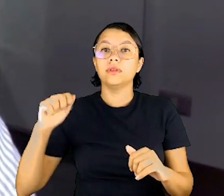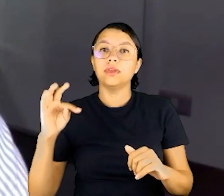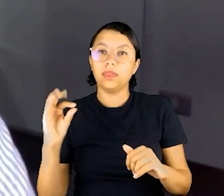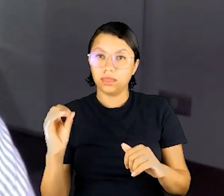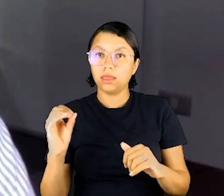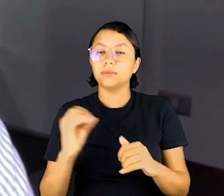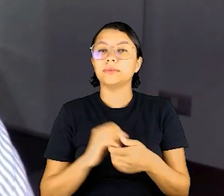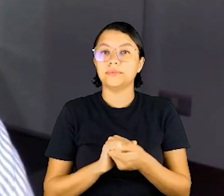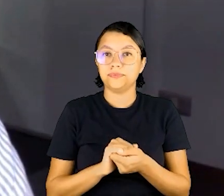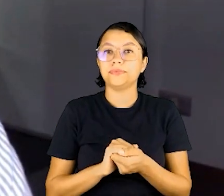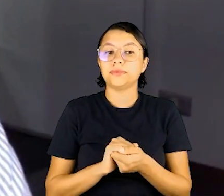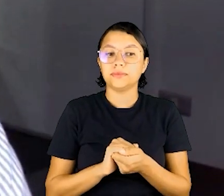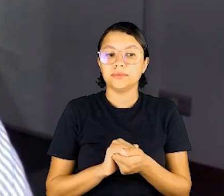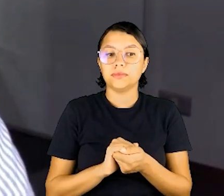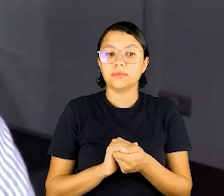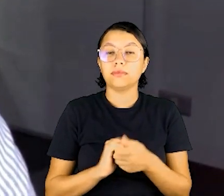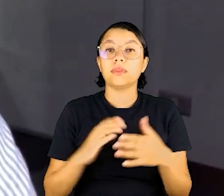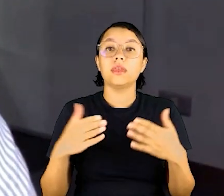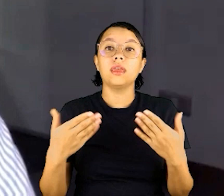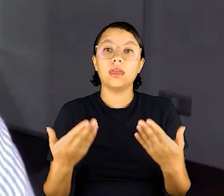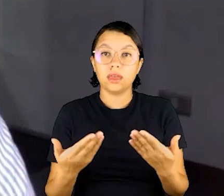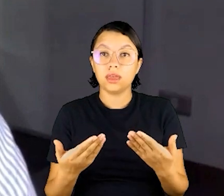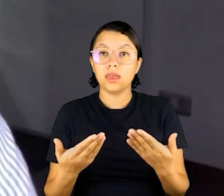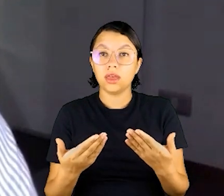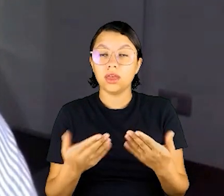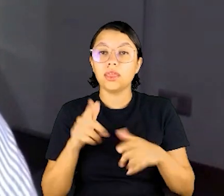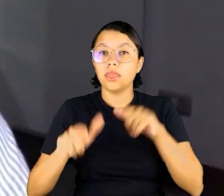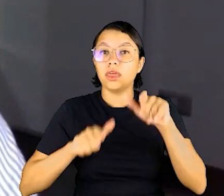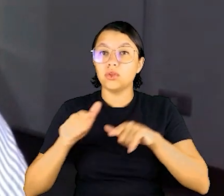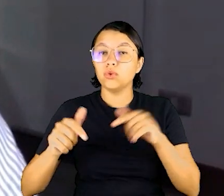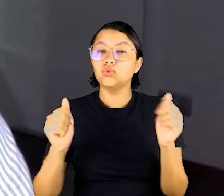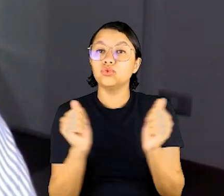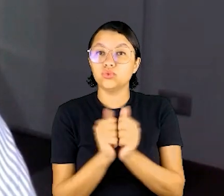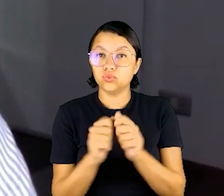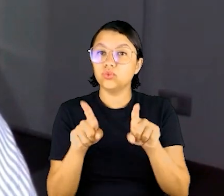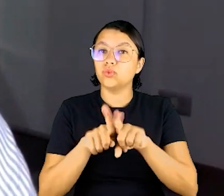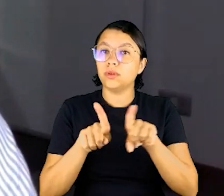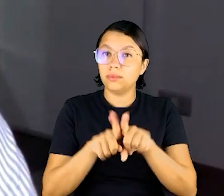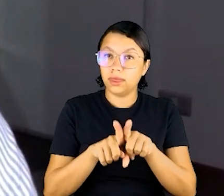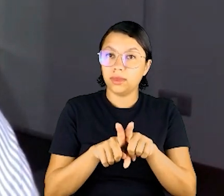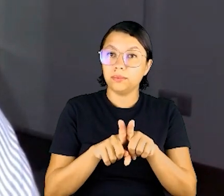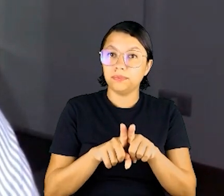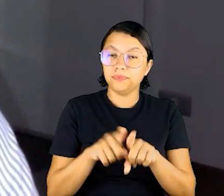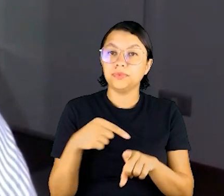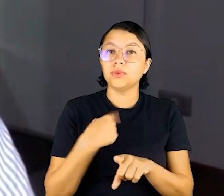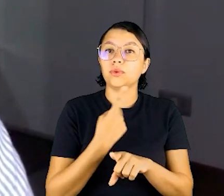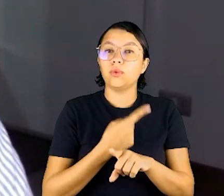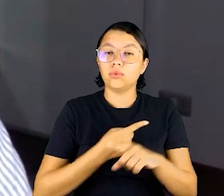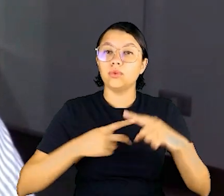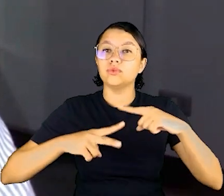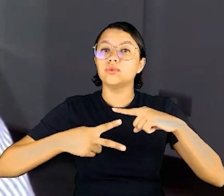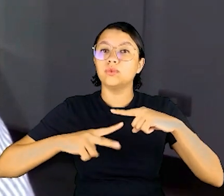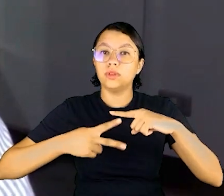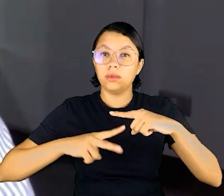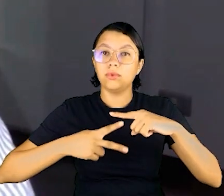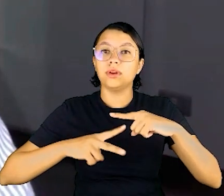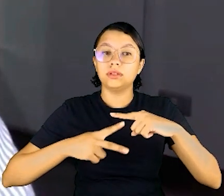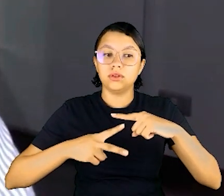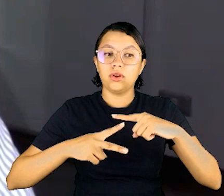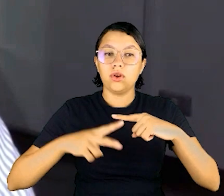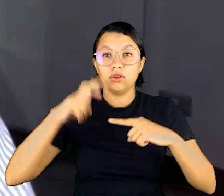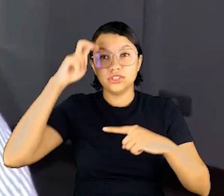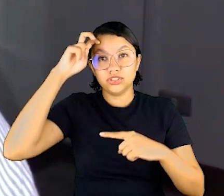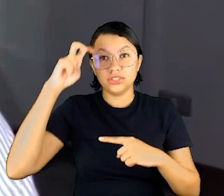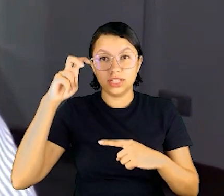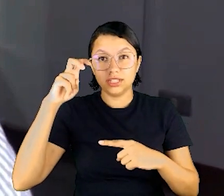doutor Renato Câmara Nigro, e para isso ele contou com o trabalho também do nosso laboratório